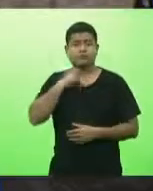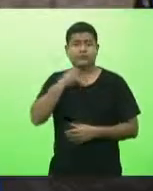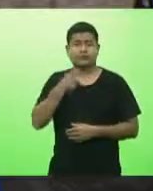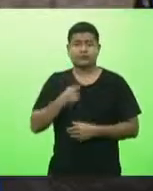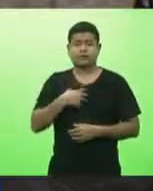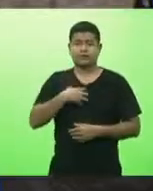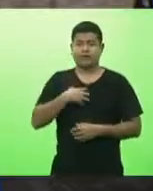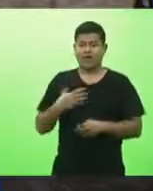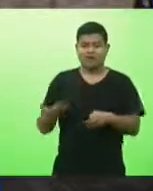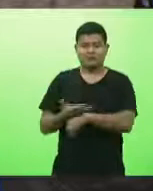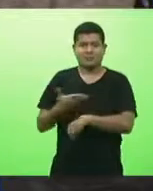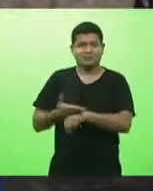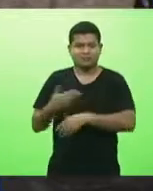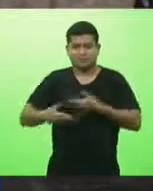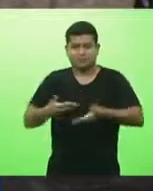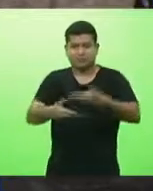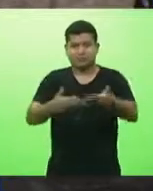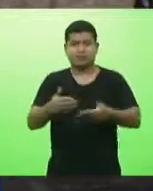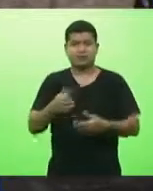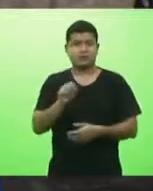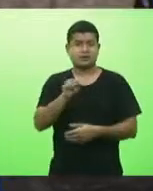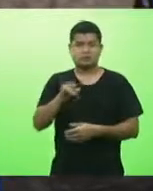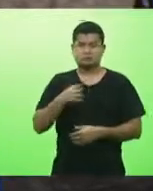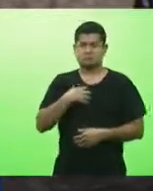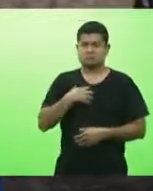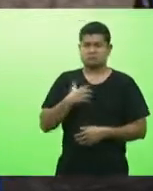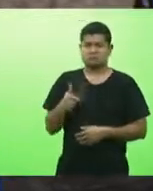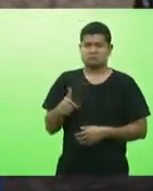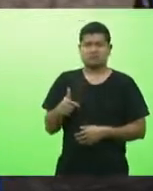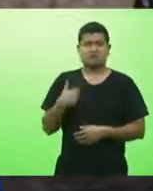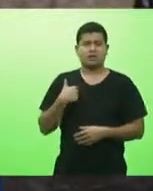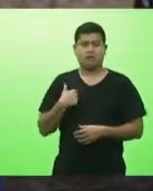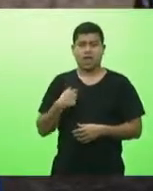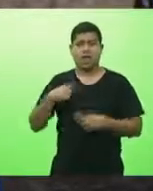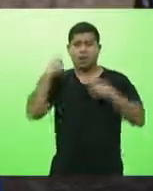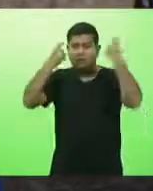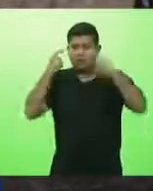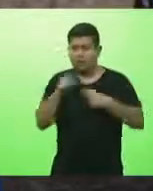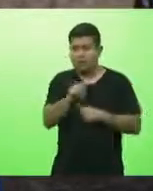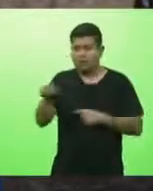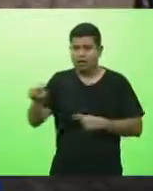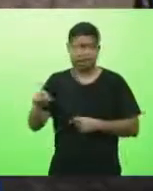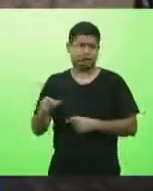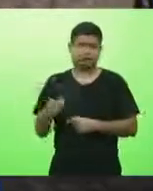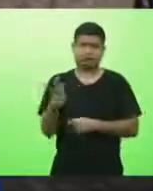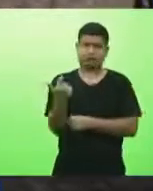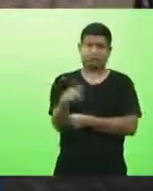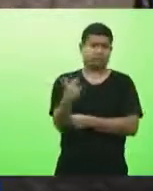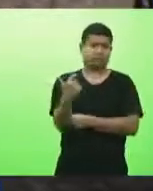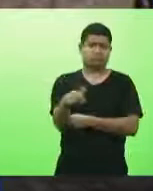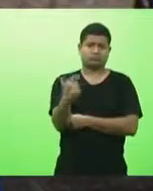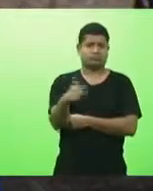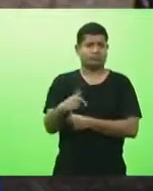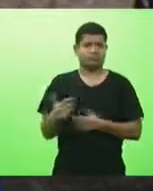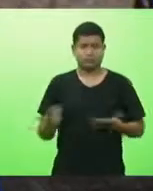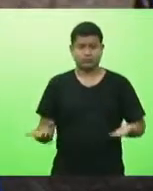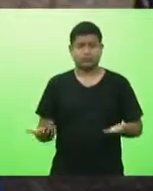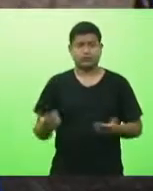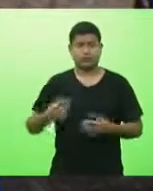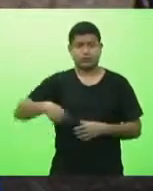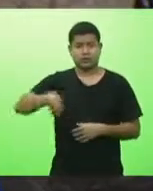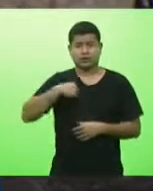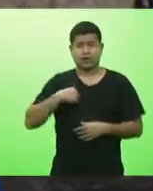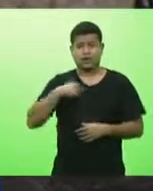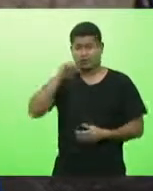processo elas também não tem preocupação com a comunidade com o coletivo ao tomarmos decisões uniformes matamos